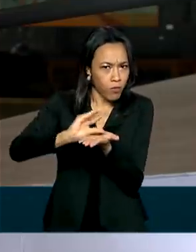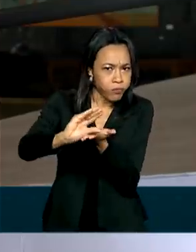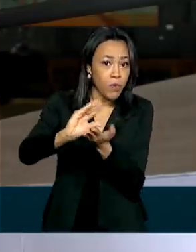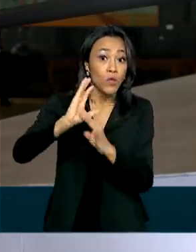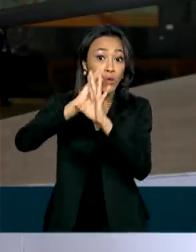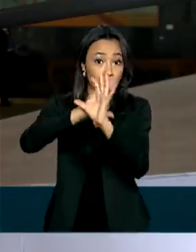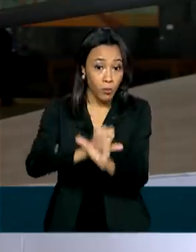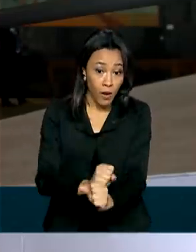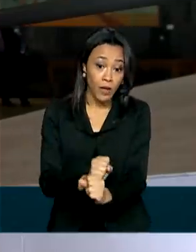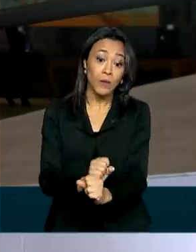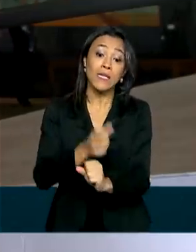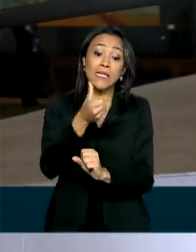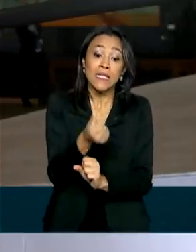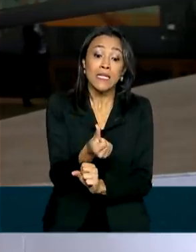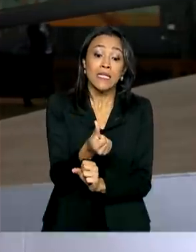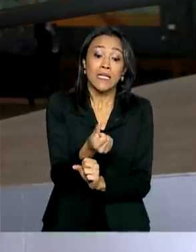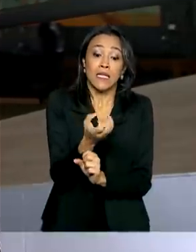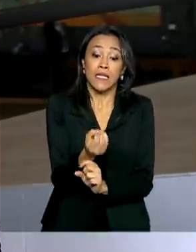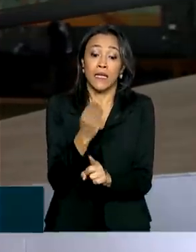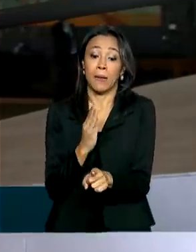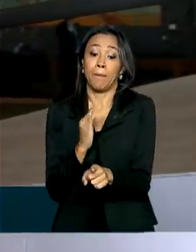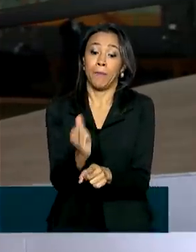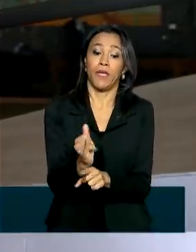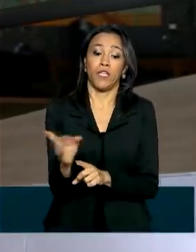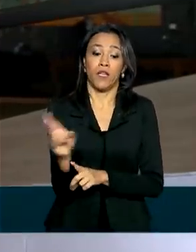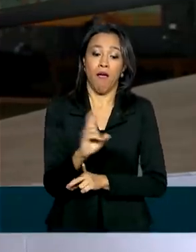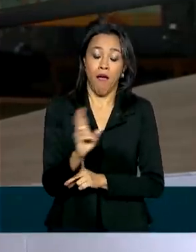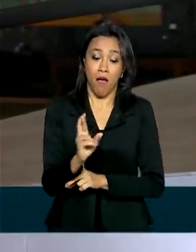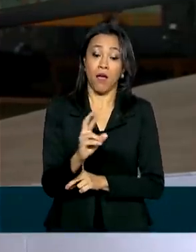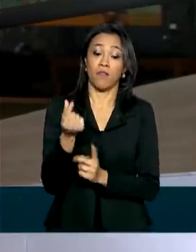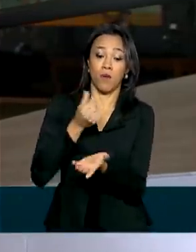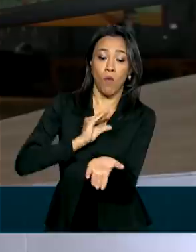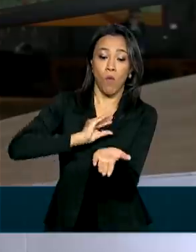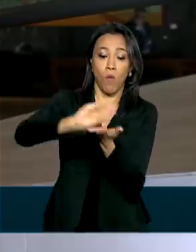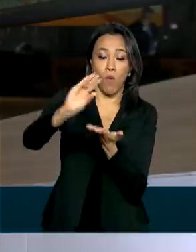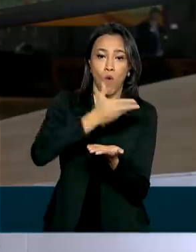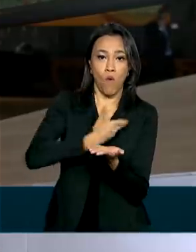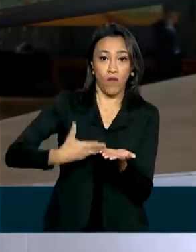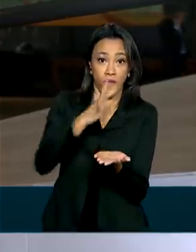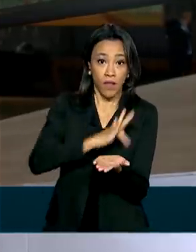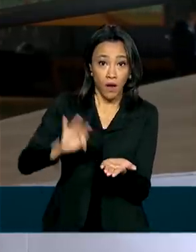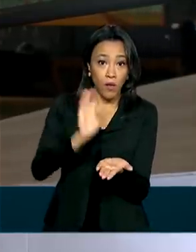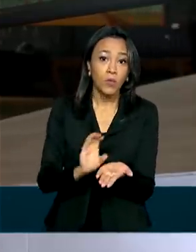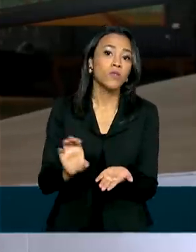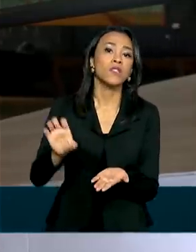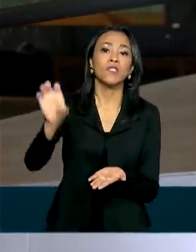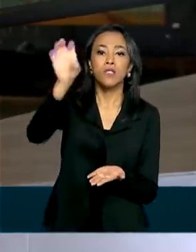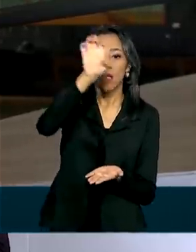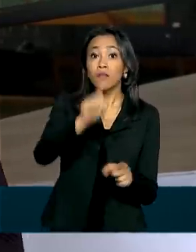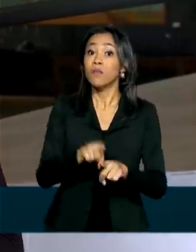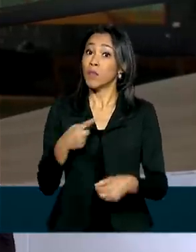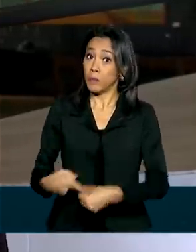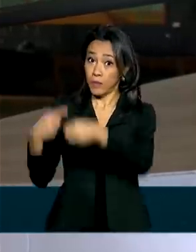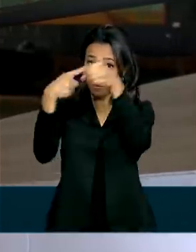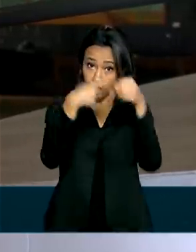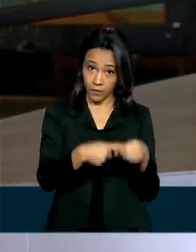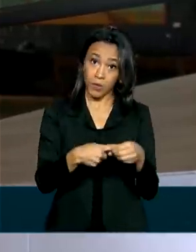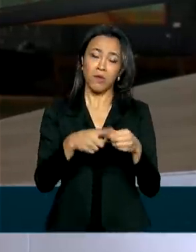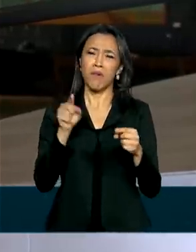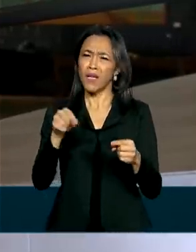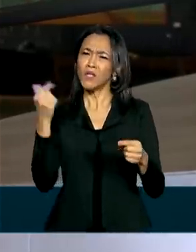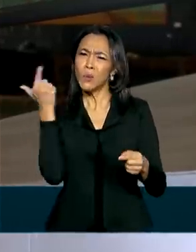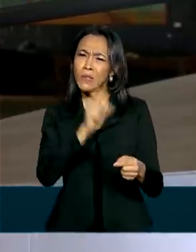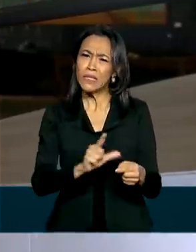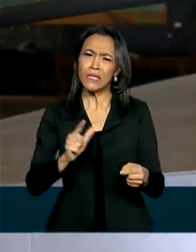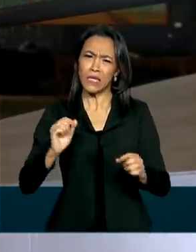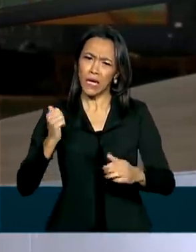total, 60 bilhões de reais vão ser repassados do governo federal para os estados e municípios para que enfrentem